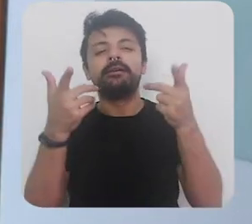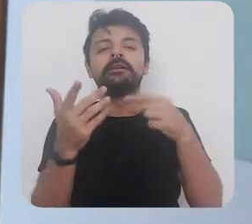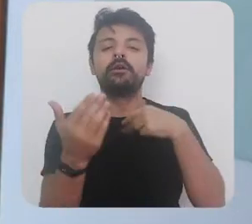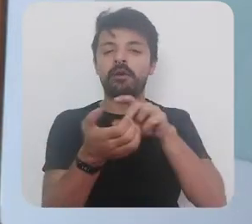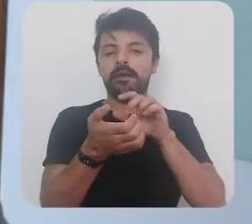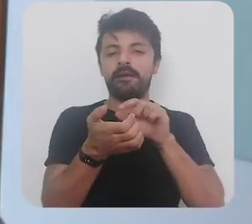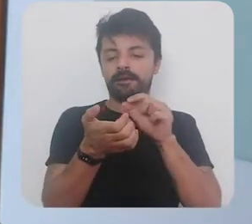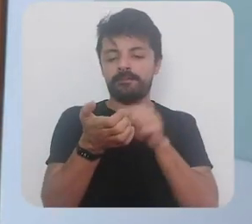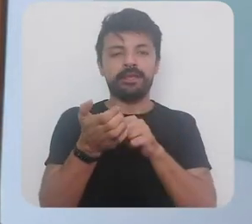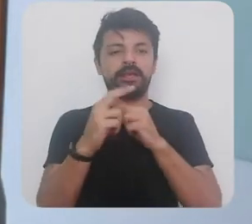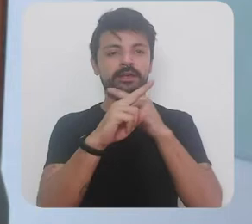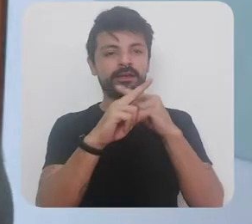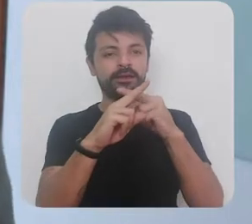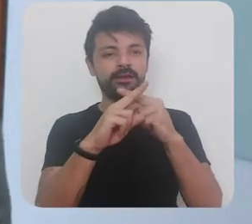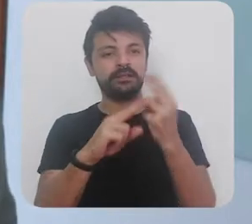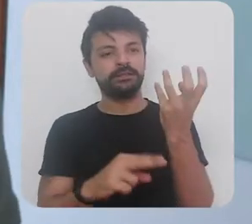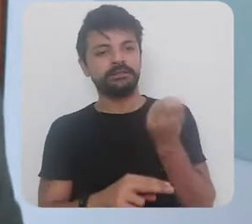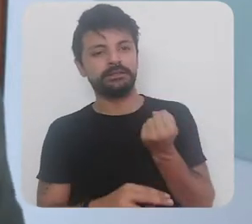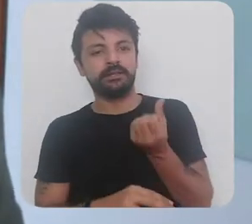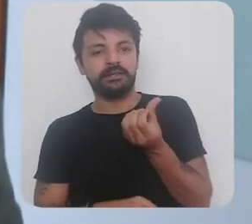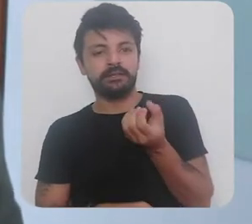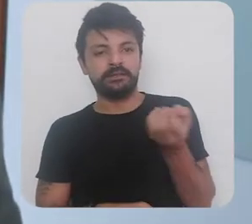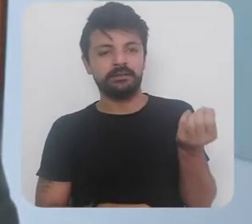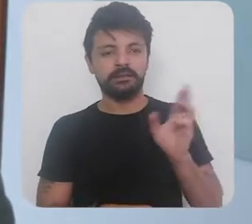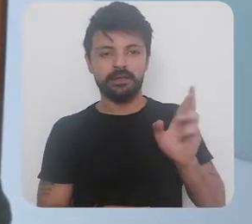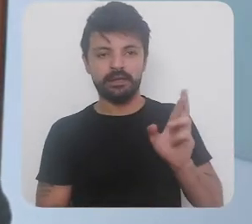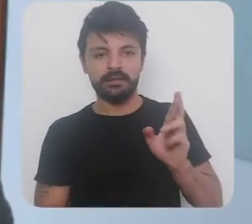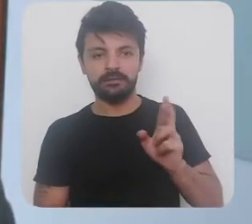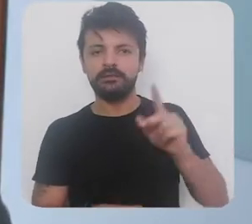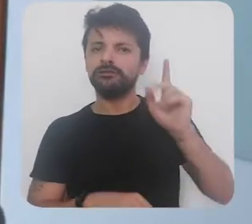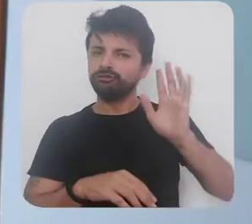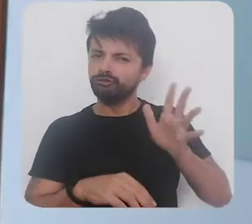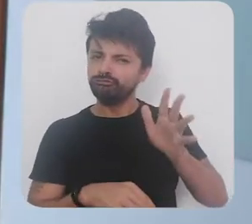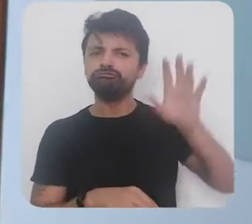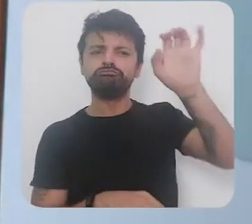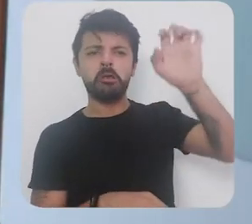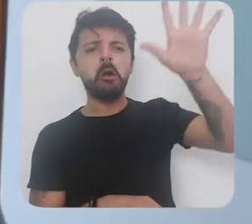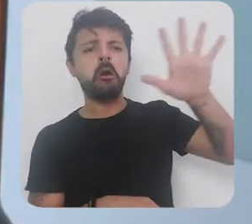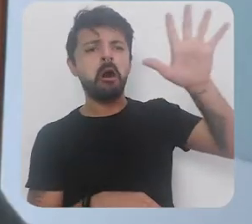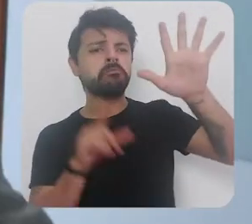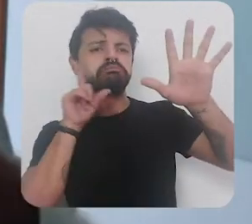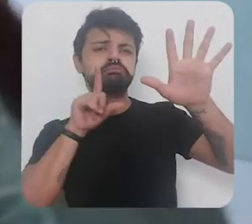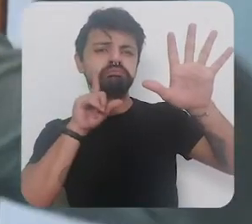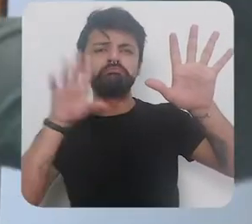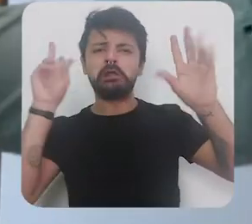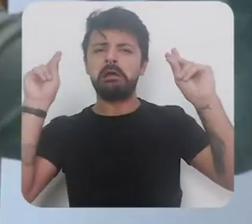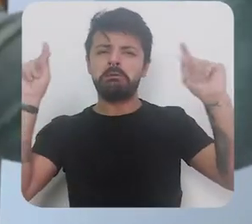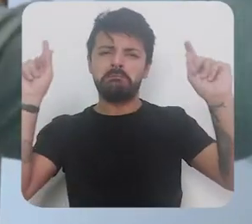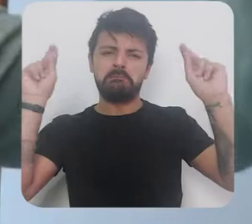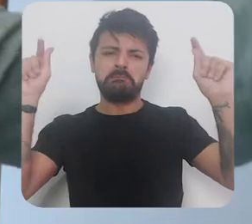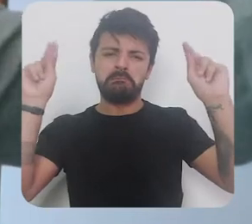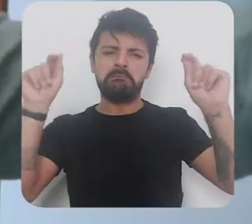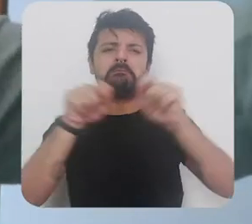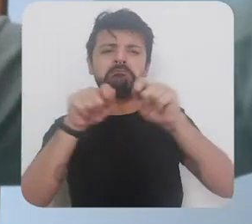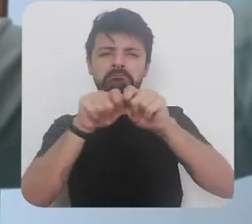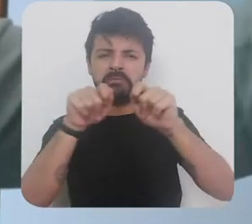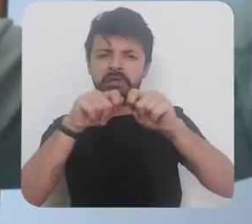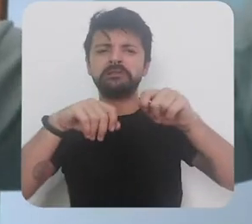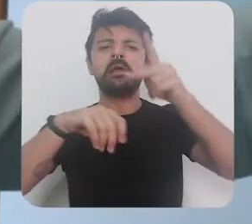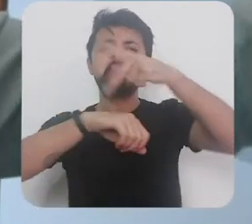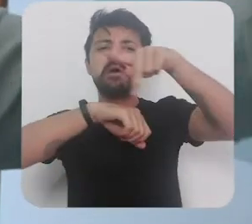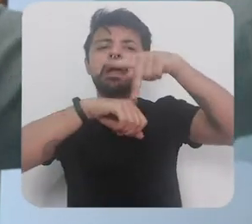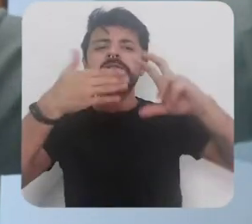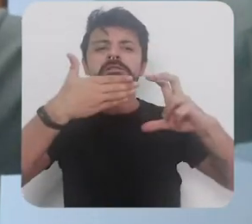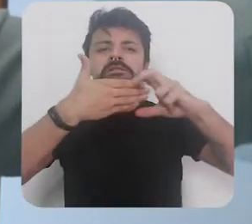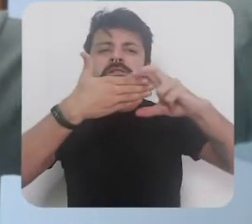mandar um cheque mas ele vai entrar lá no aplicativo da caixa econômica e saca 600 reais coisas que já se fazem na Europa e nos Estados Unidos há muito